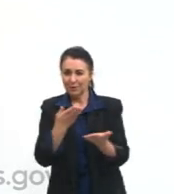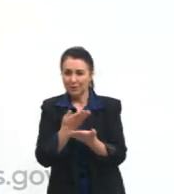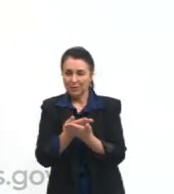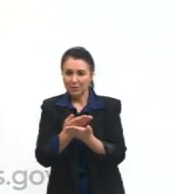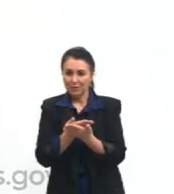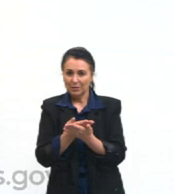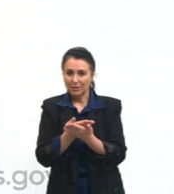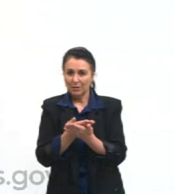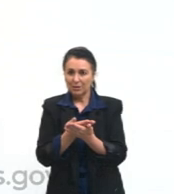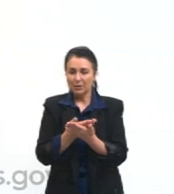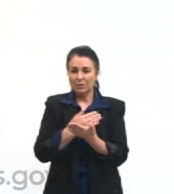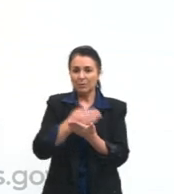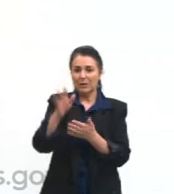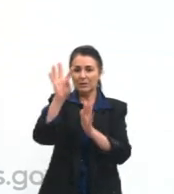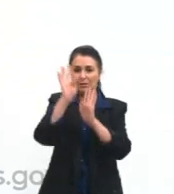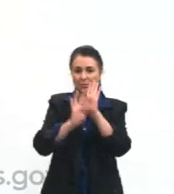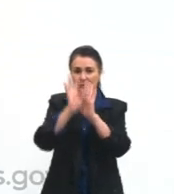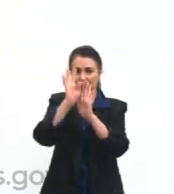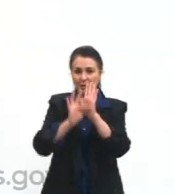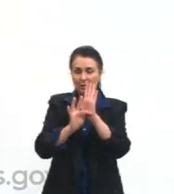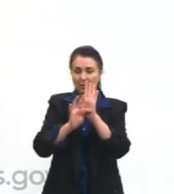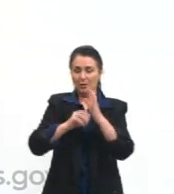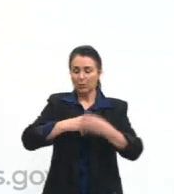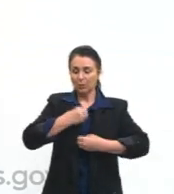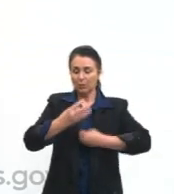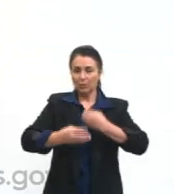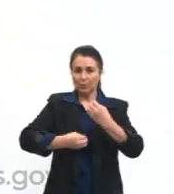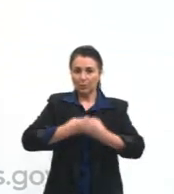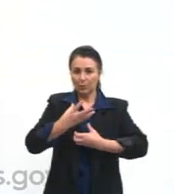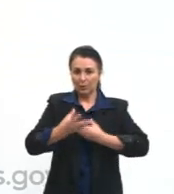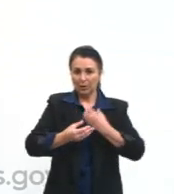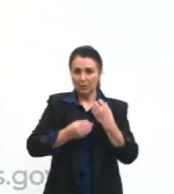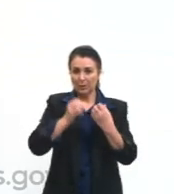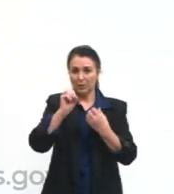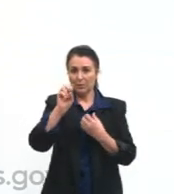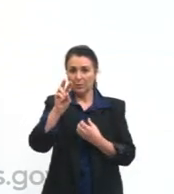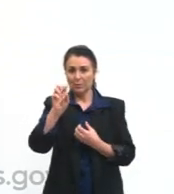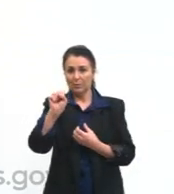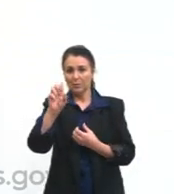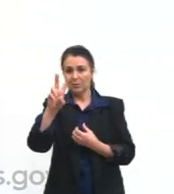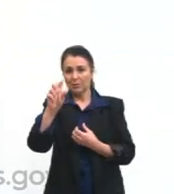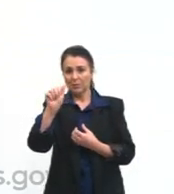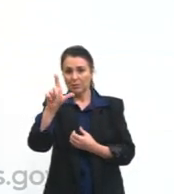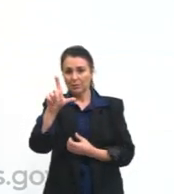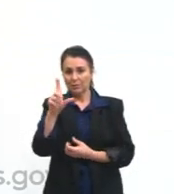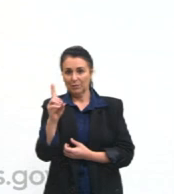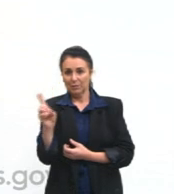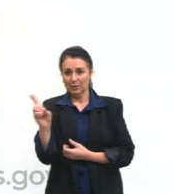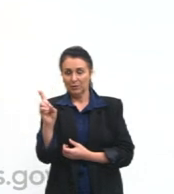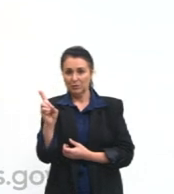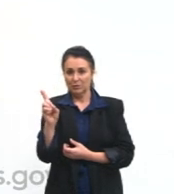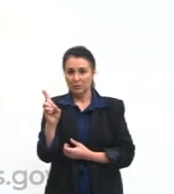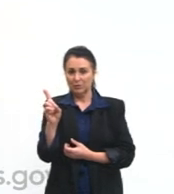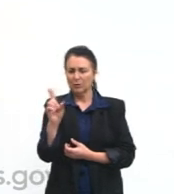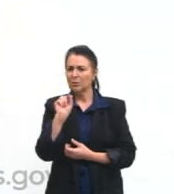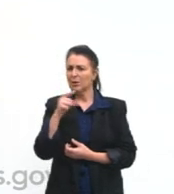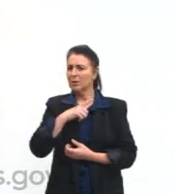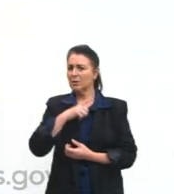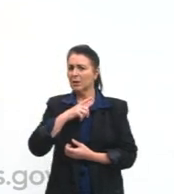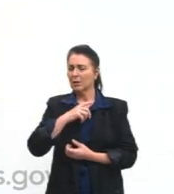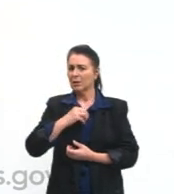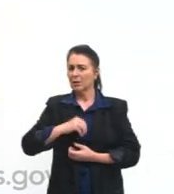começa com um texto, com um poema do Oswald de Andrade, intitulado Pronominais. E esse poema nos diz o seguinte,